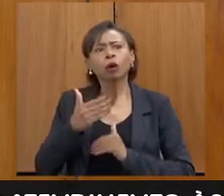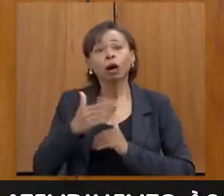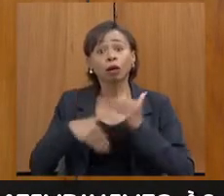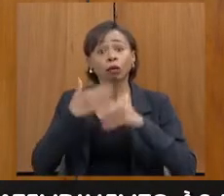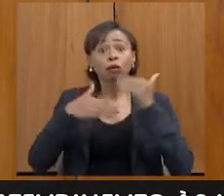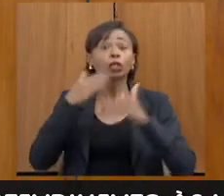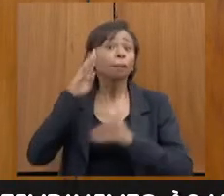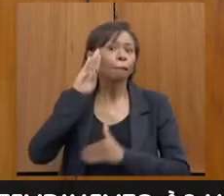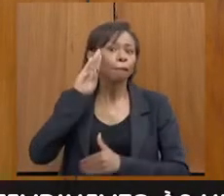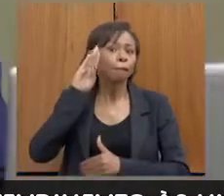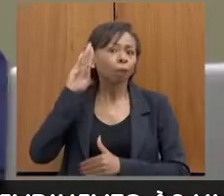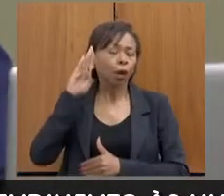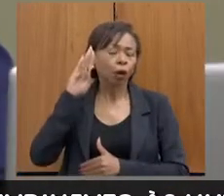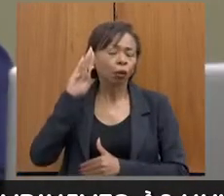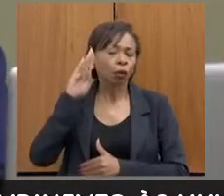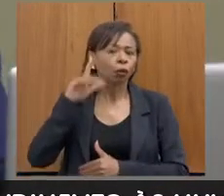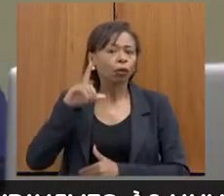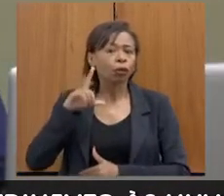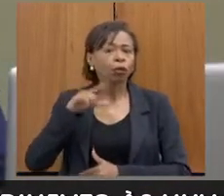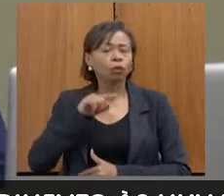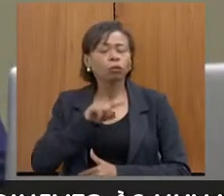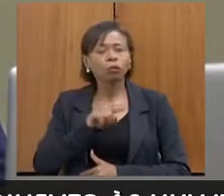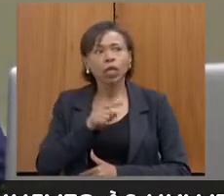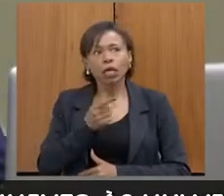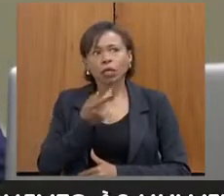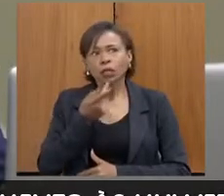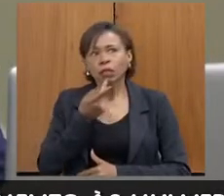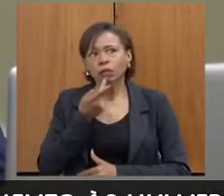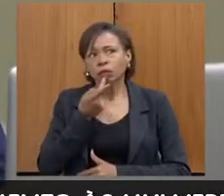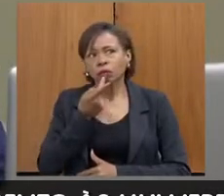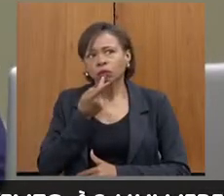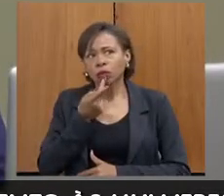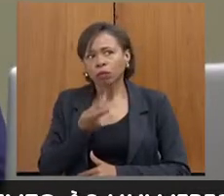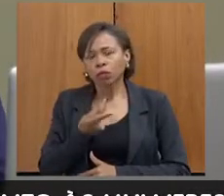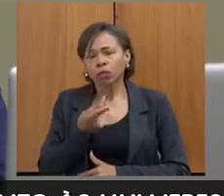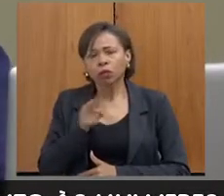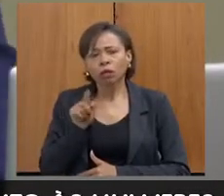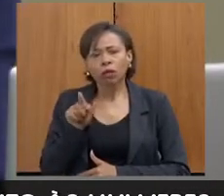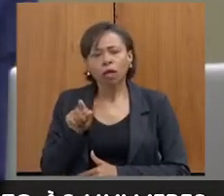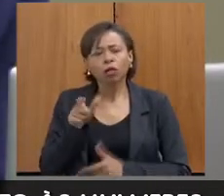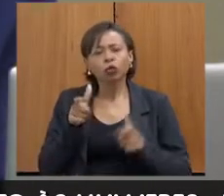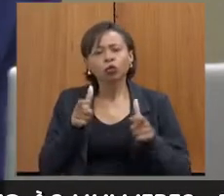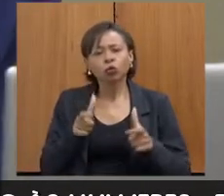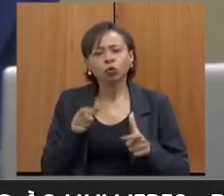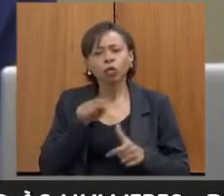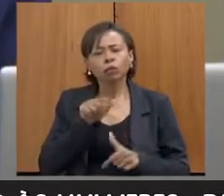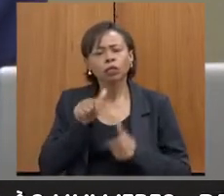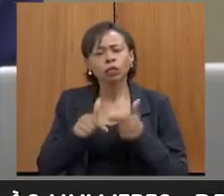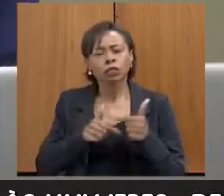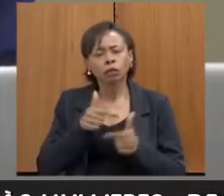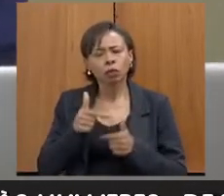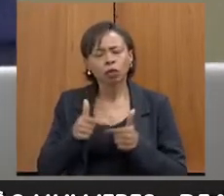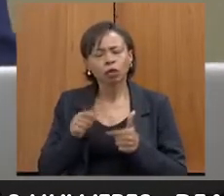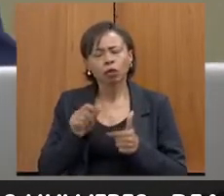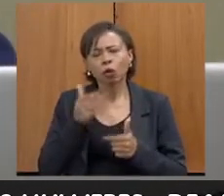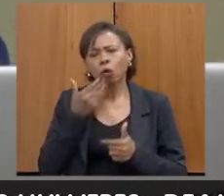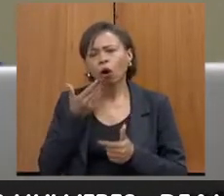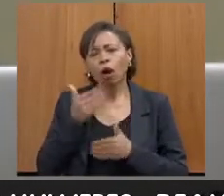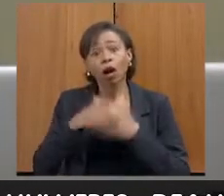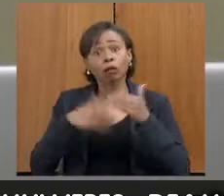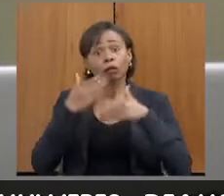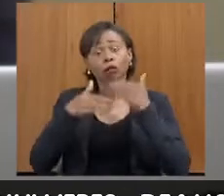vocês destacariam que são existentes na unidade onde vocês atuam? O vocês poderiam dizer